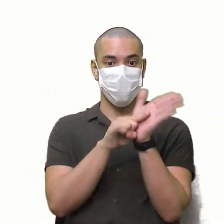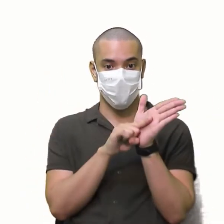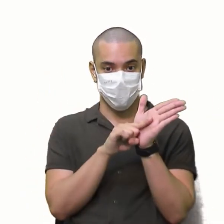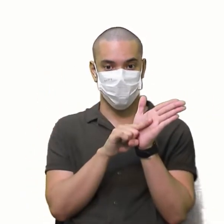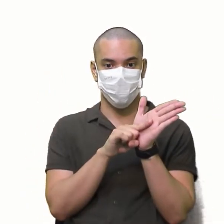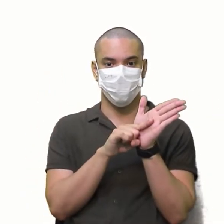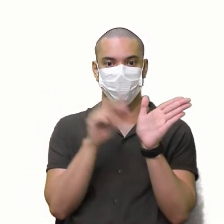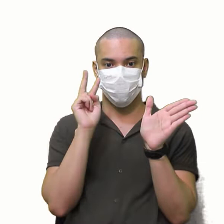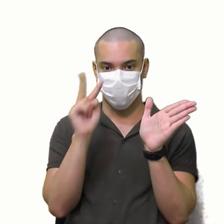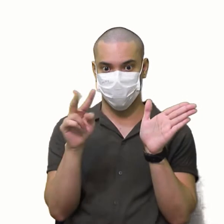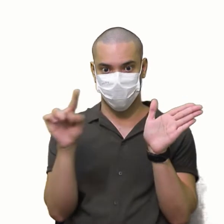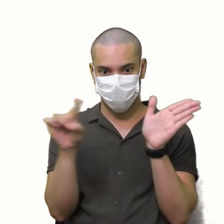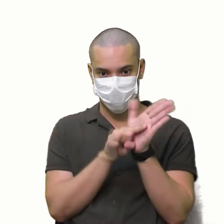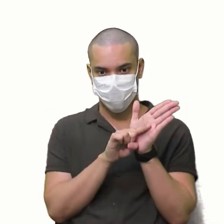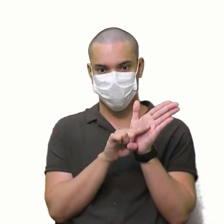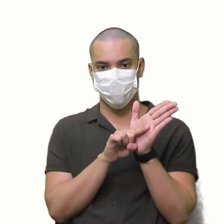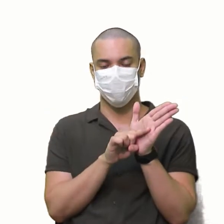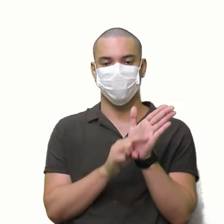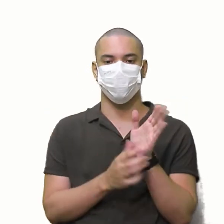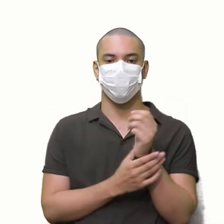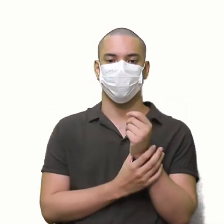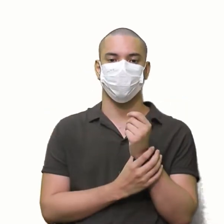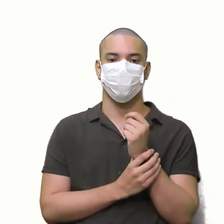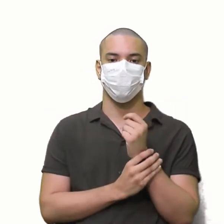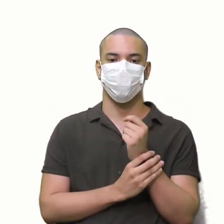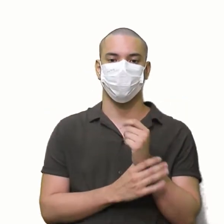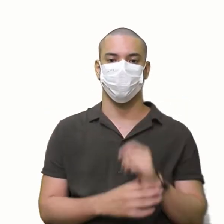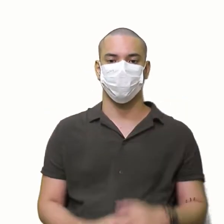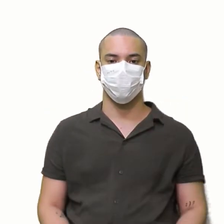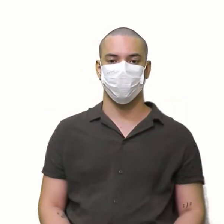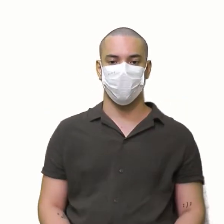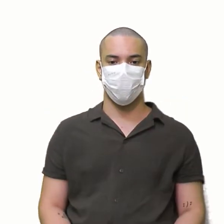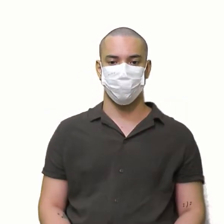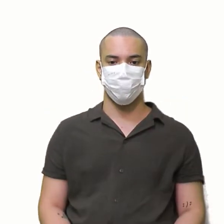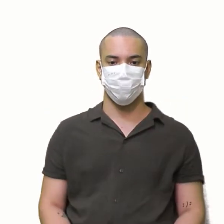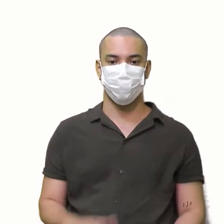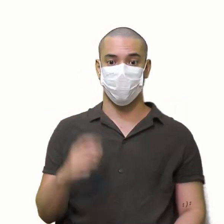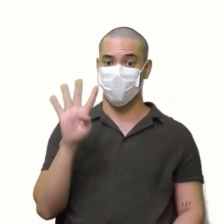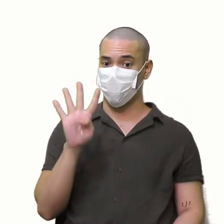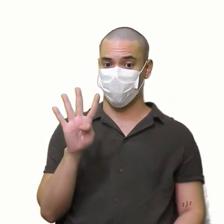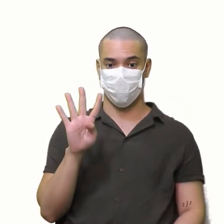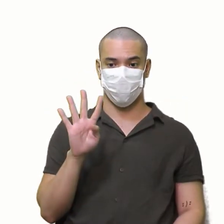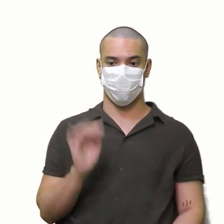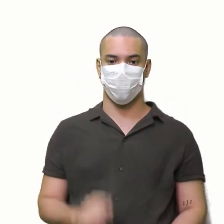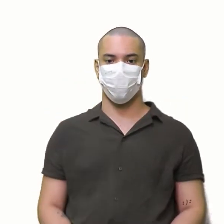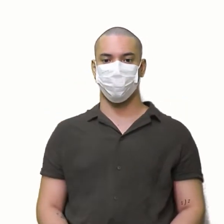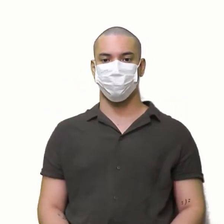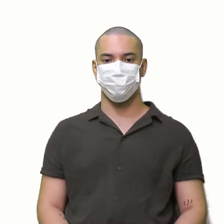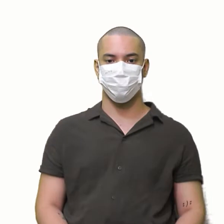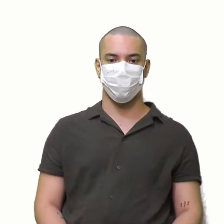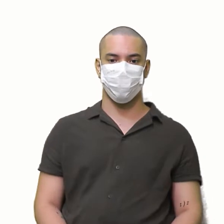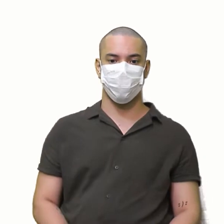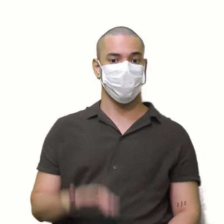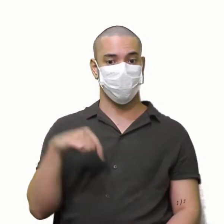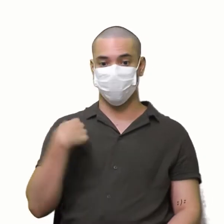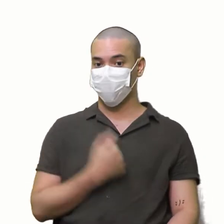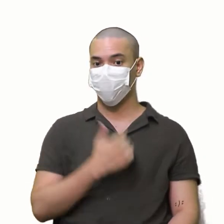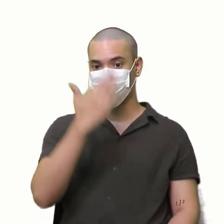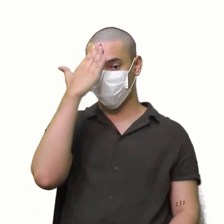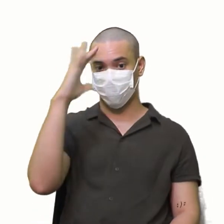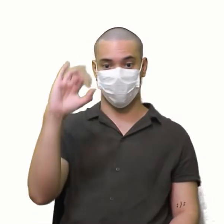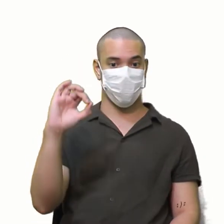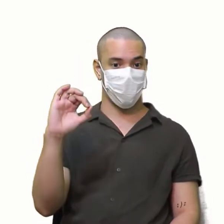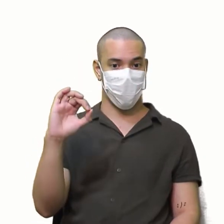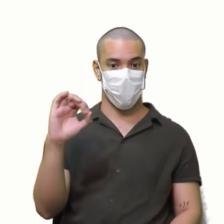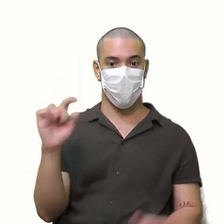aqui a gente já viu Que tem um sinal de menos né? Uma vez 4 4 4 vezes 1 4 Aqui vai dar 0 né?